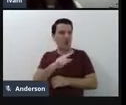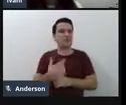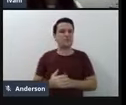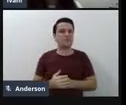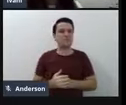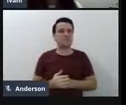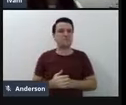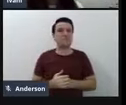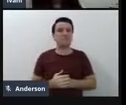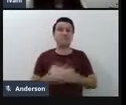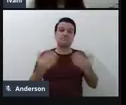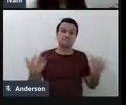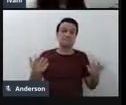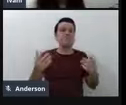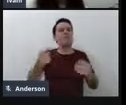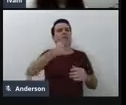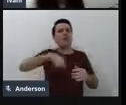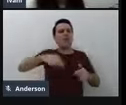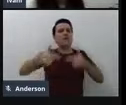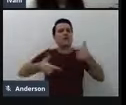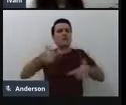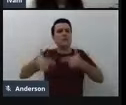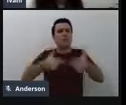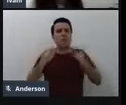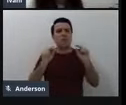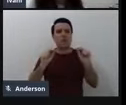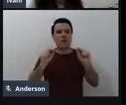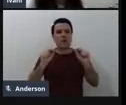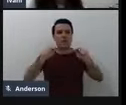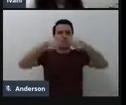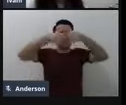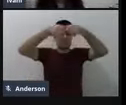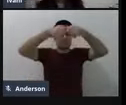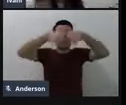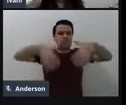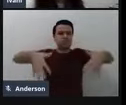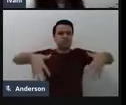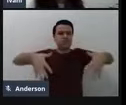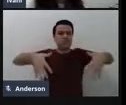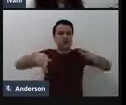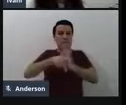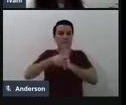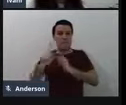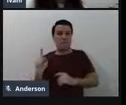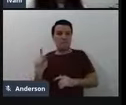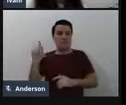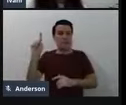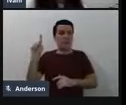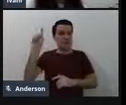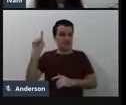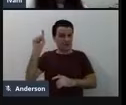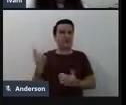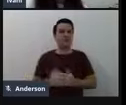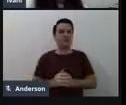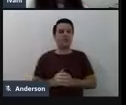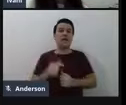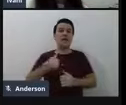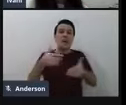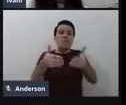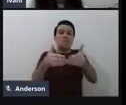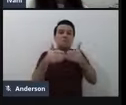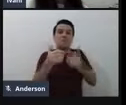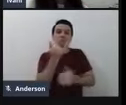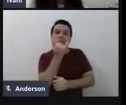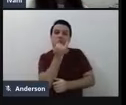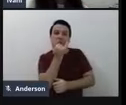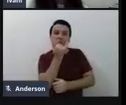fomento interno. E aí, gente trabalha com a ideia do fluxograma de Bersh, né, eu peço de antemão já desculpas para quem está nos vendo